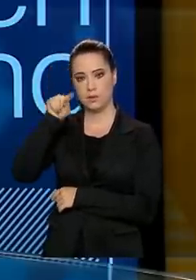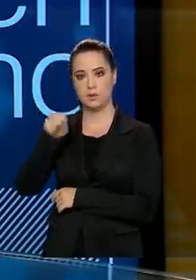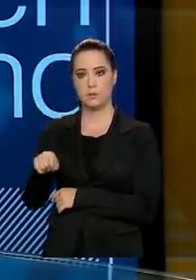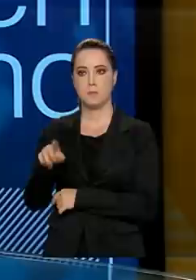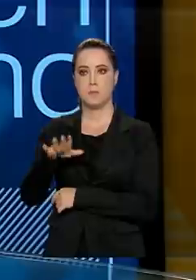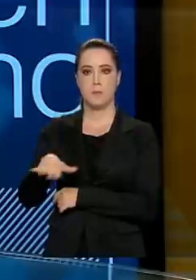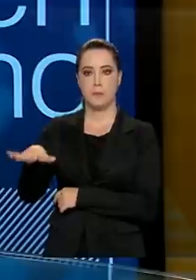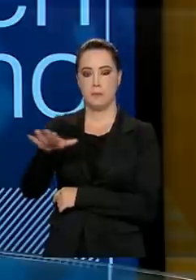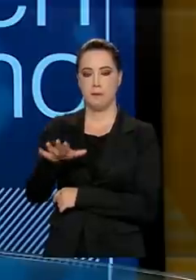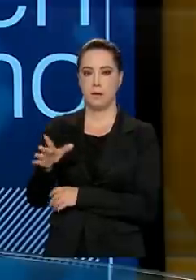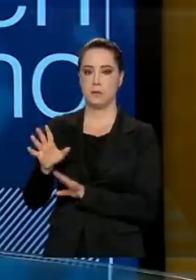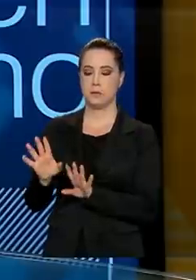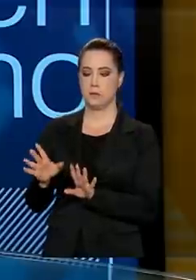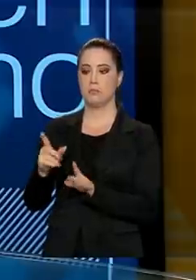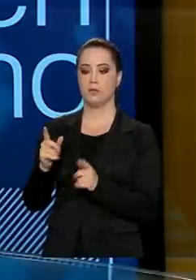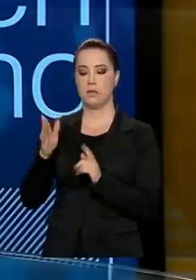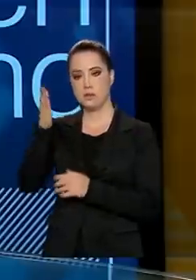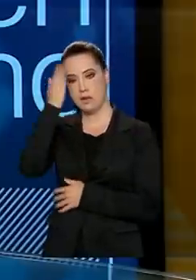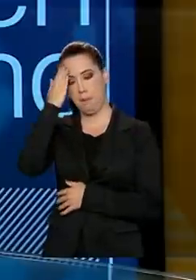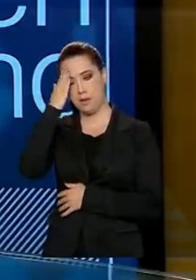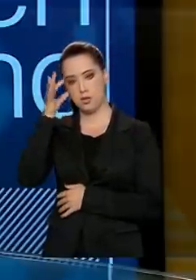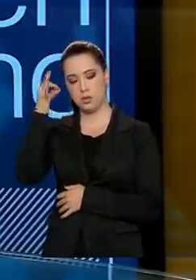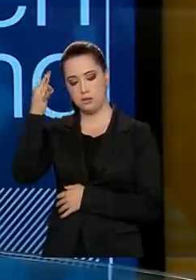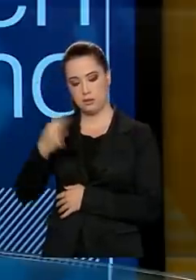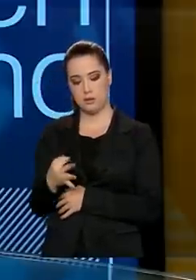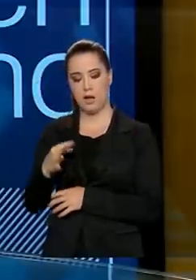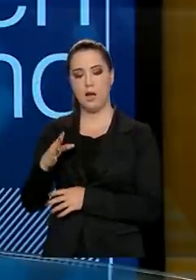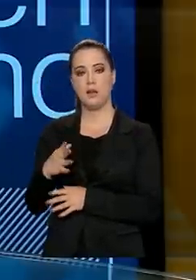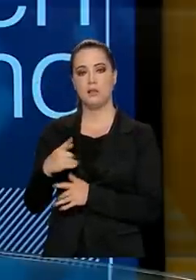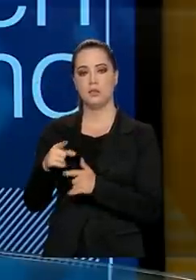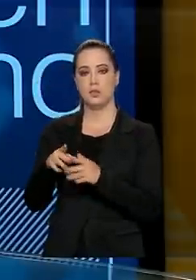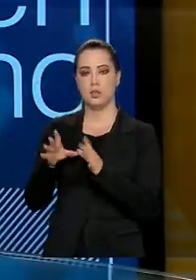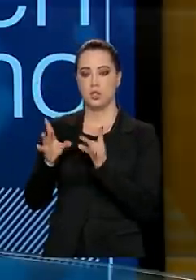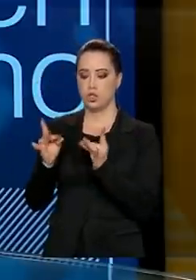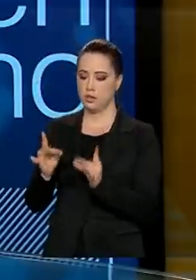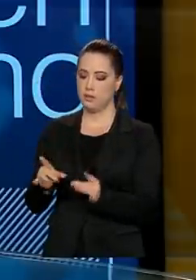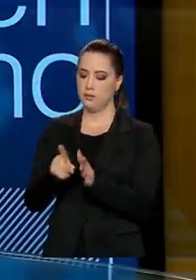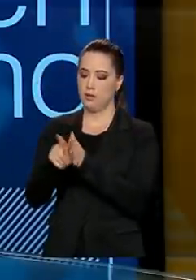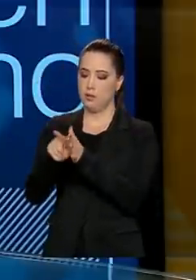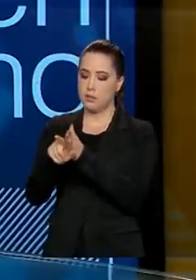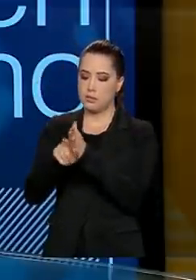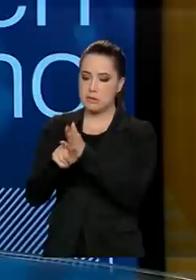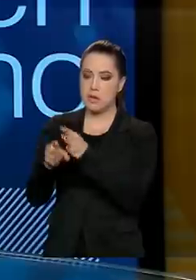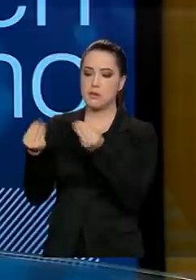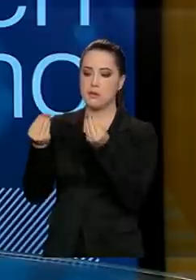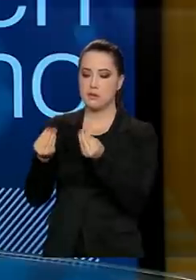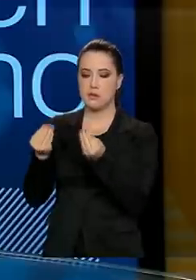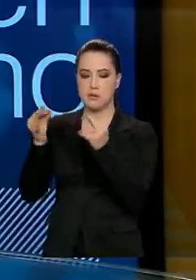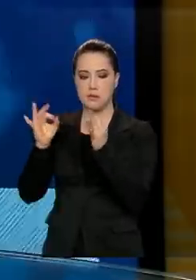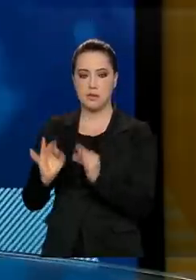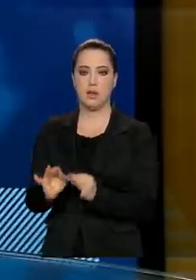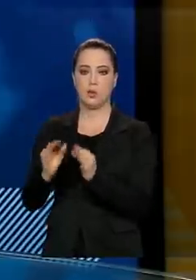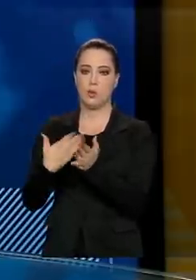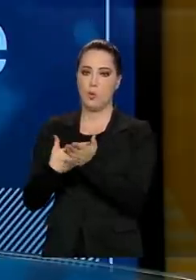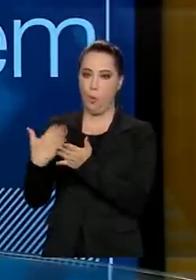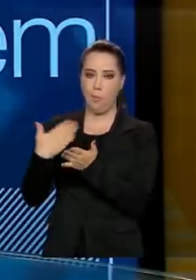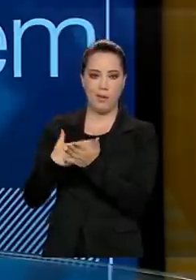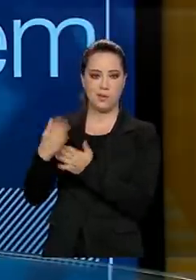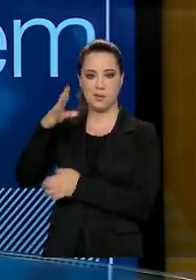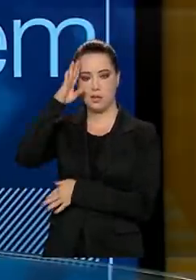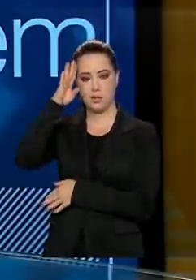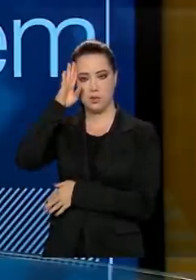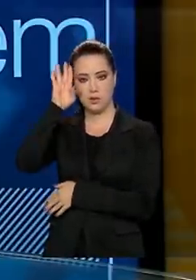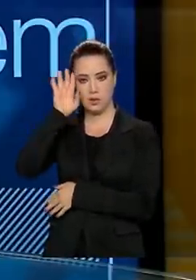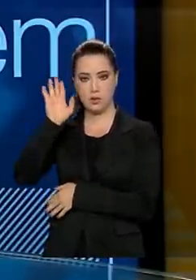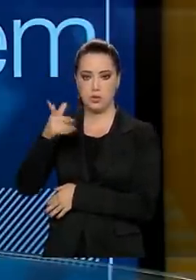essa expertise em pesquisa já desde a graduação. O Ministério da Educação está aportando o recurso. Nós vamos conceder, pelo